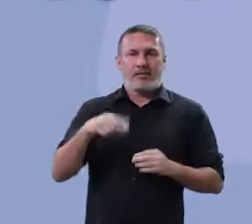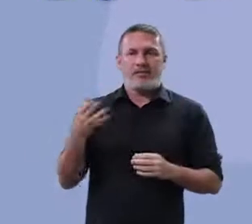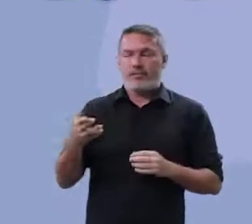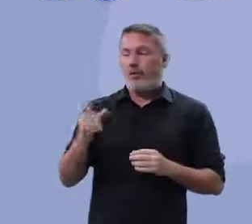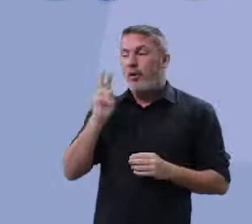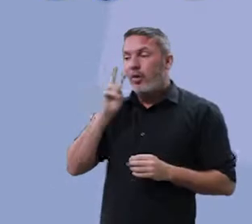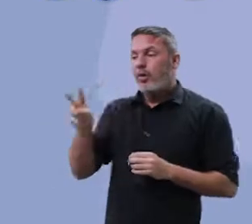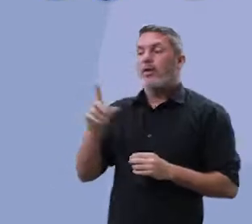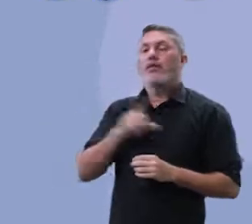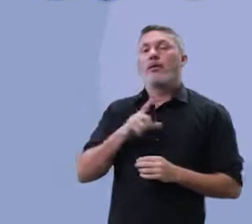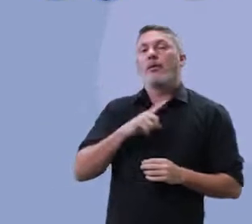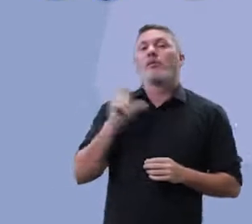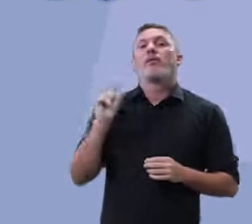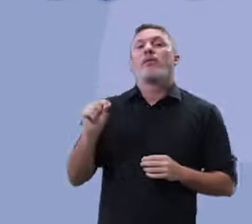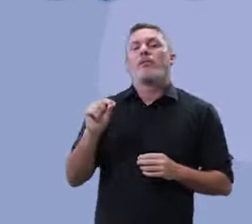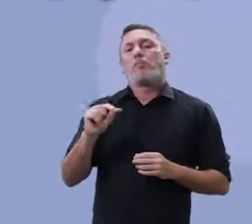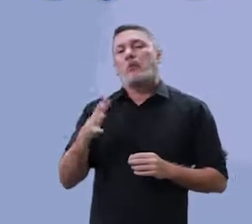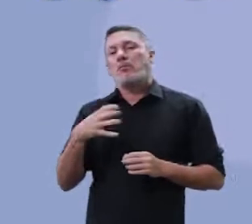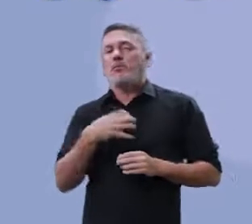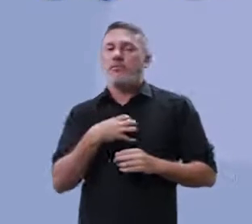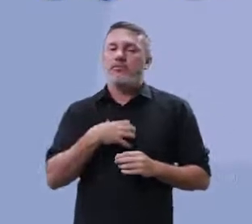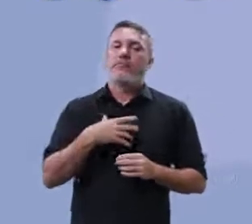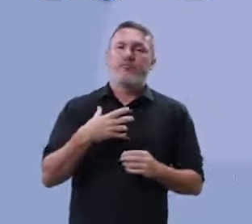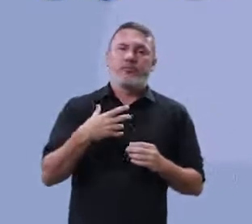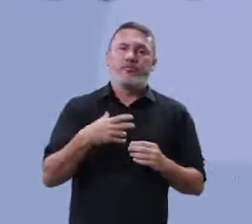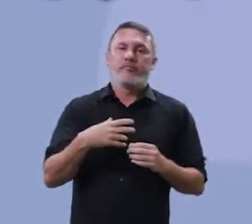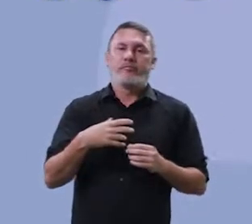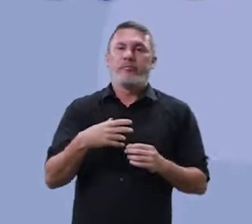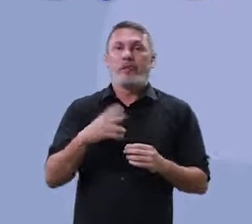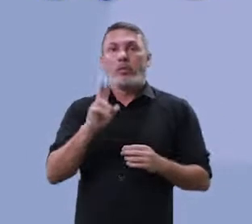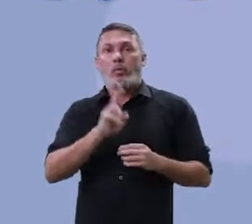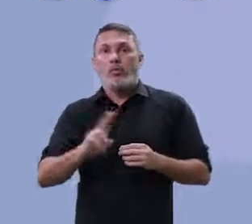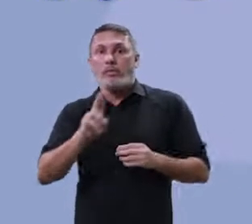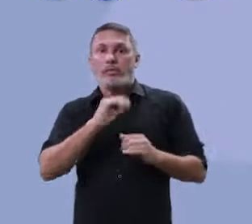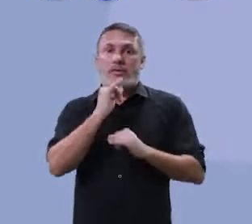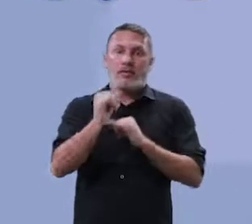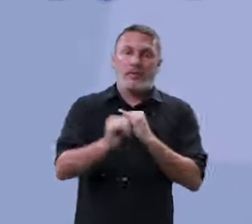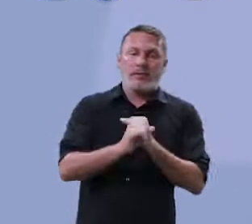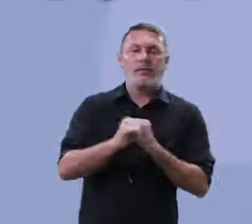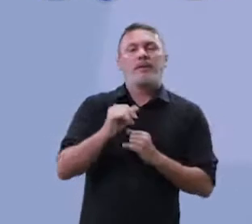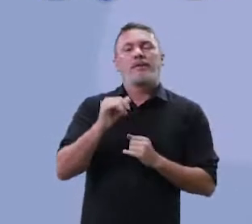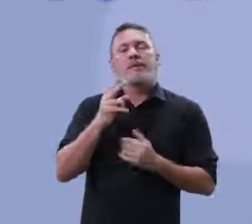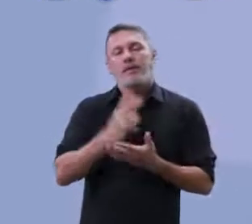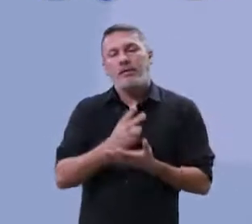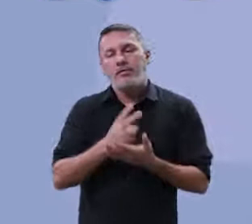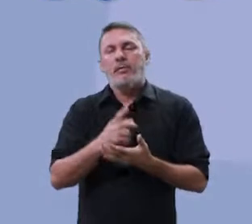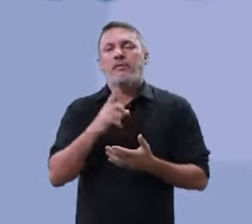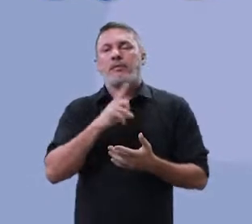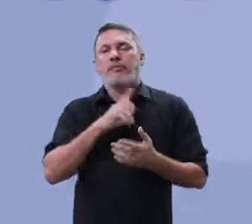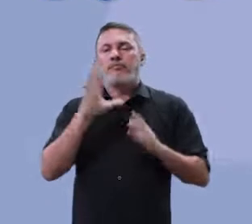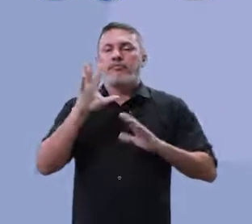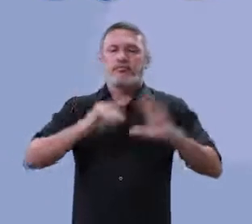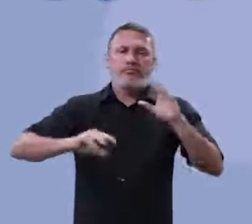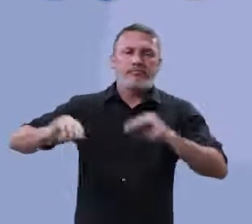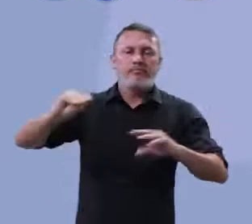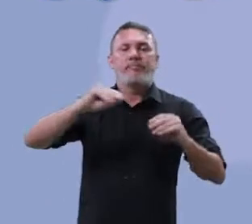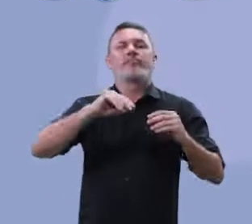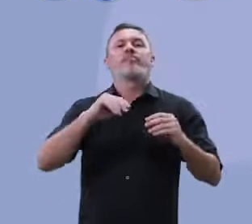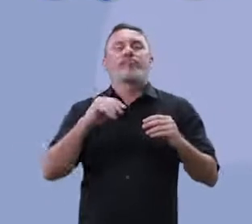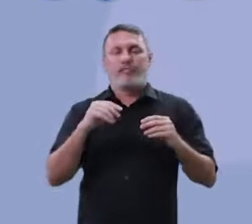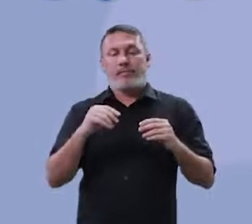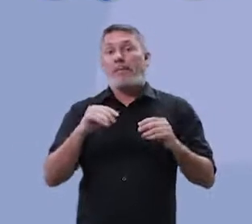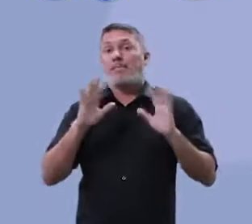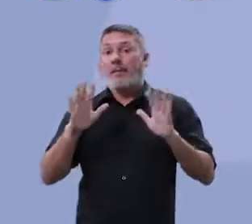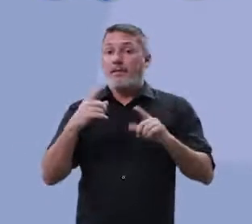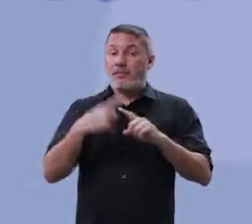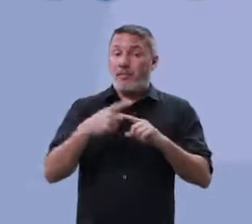Então, olha ali que nós temos ali, mais ou menos poderia ser dessa forma. Os usuários da internet são constantemente manipulados pelo controle de